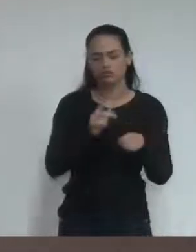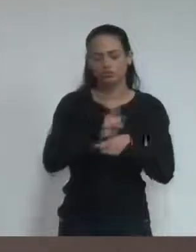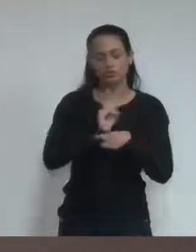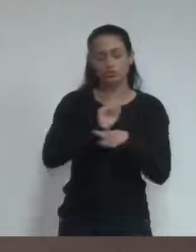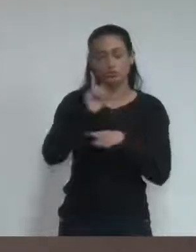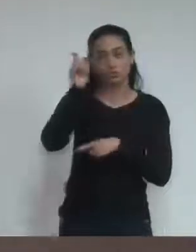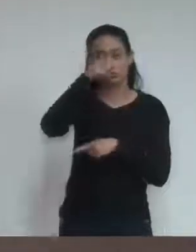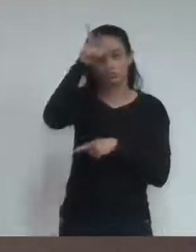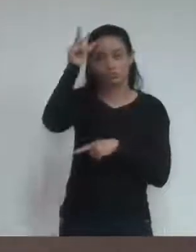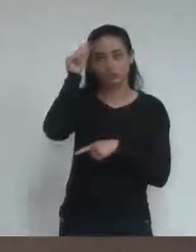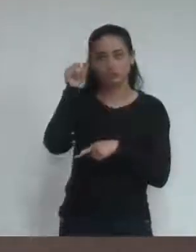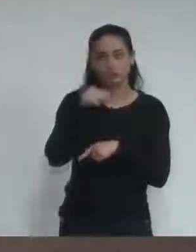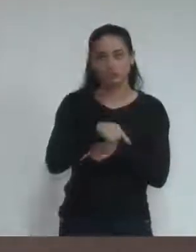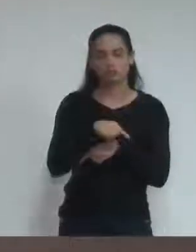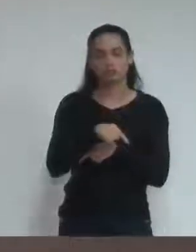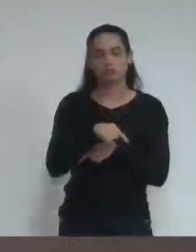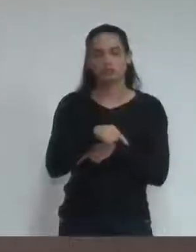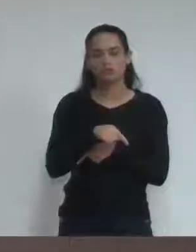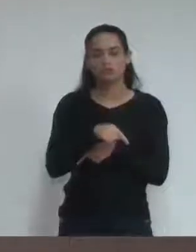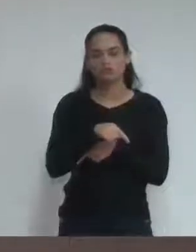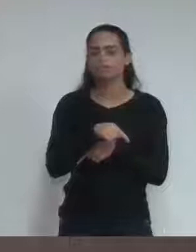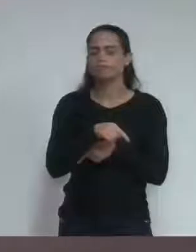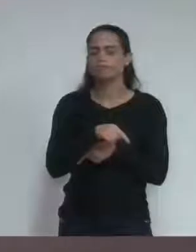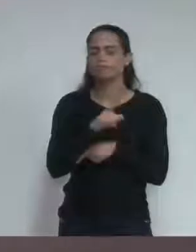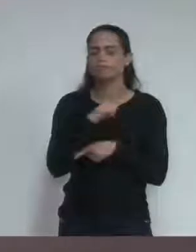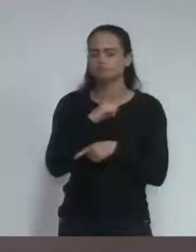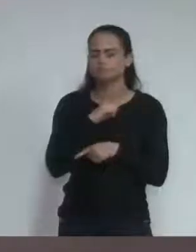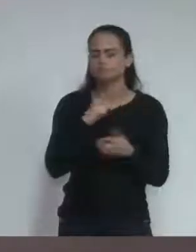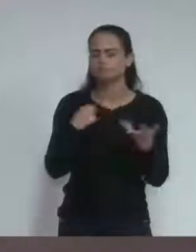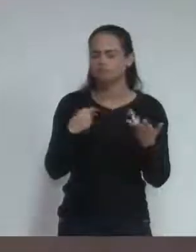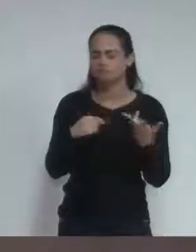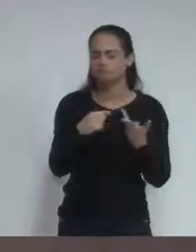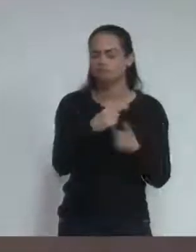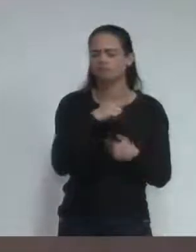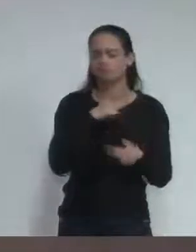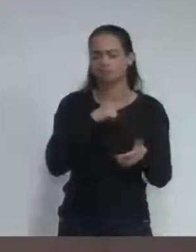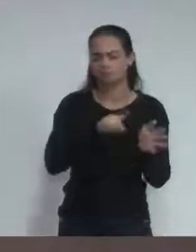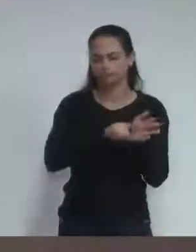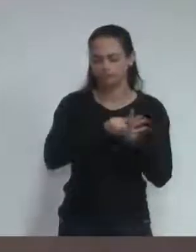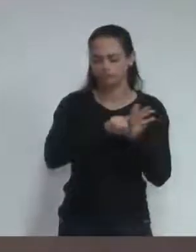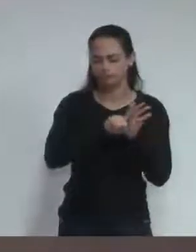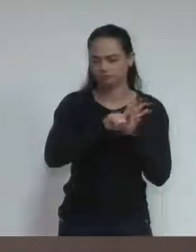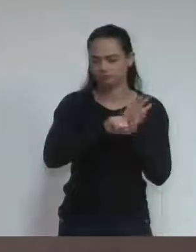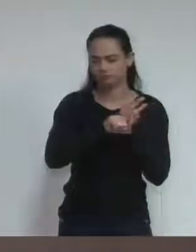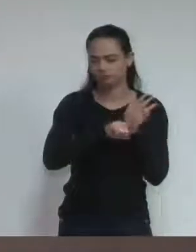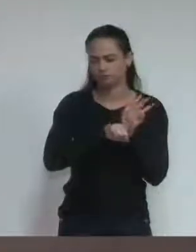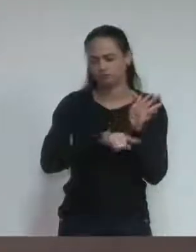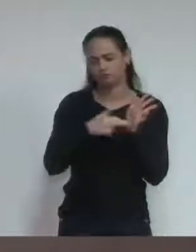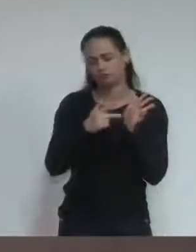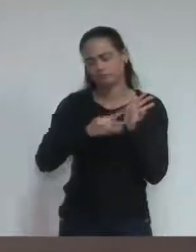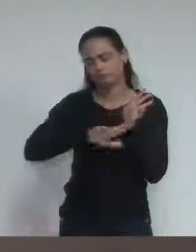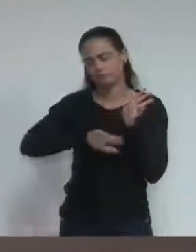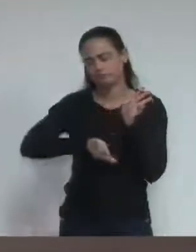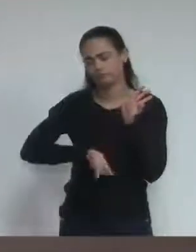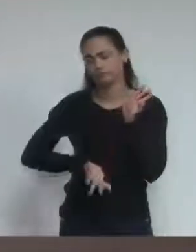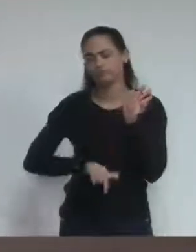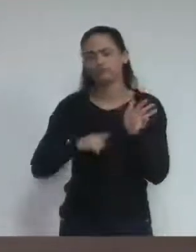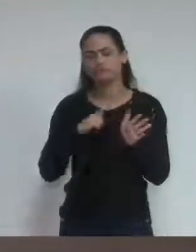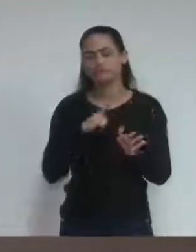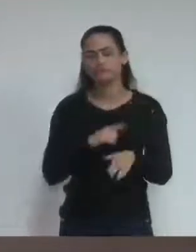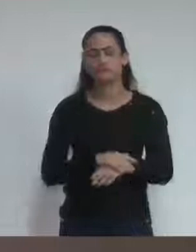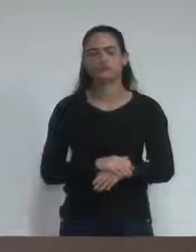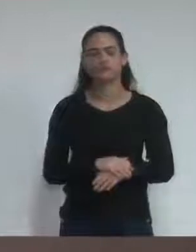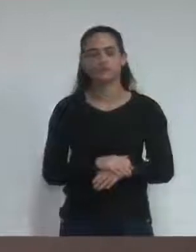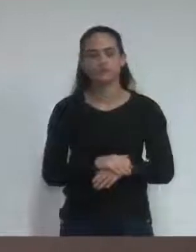Ela é mais abrangente. E a comissão processante pode esticar a linha, sem dúvidas, da mesma maneira que